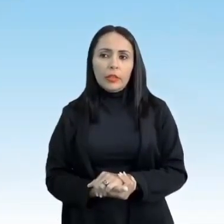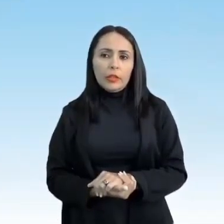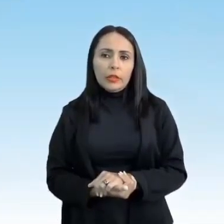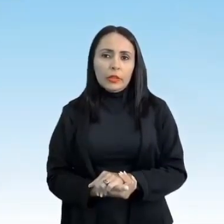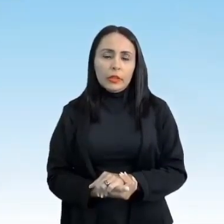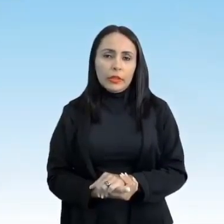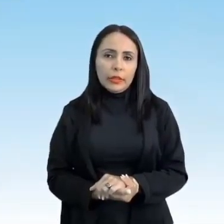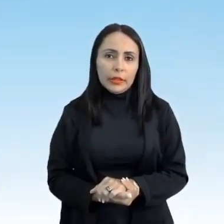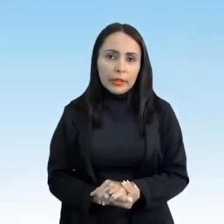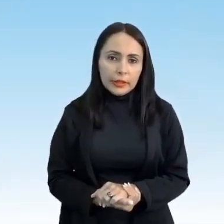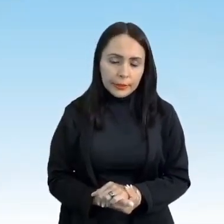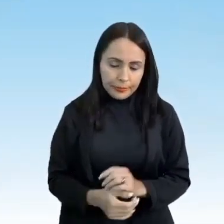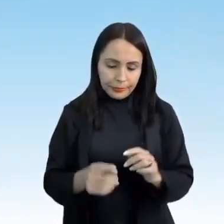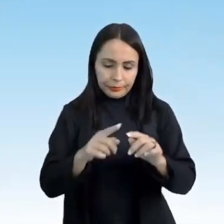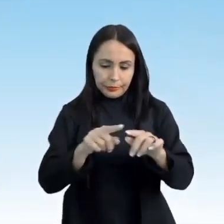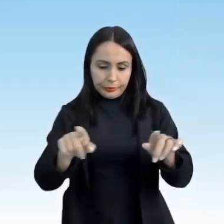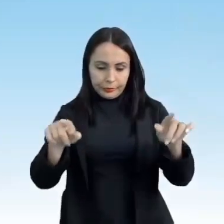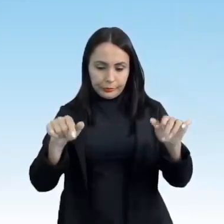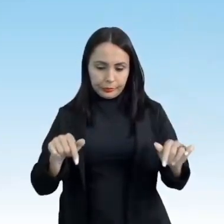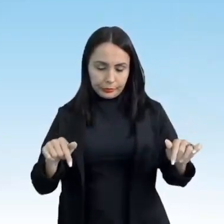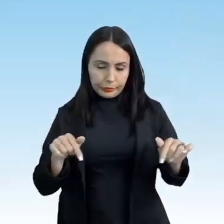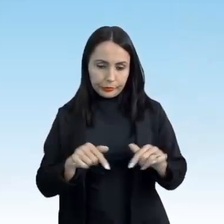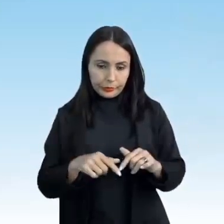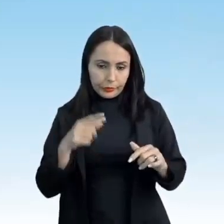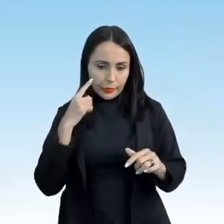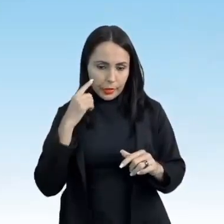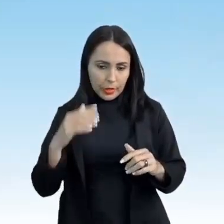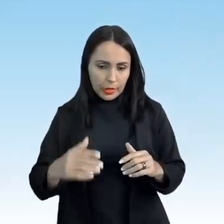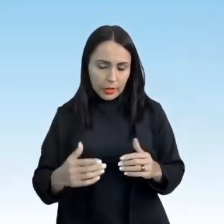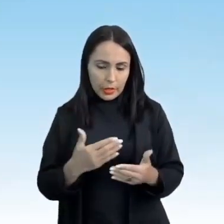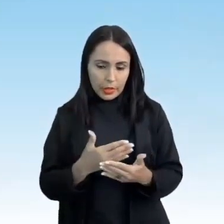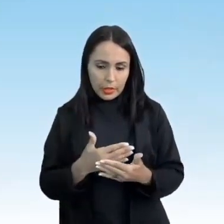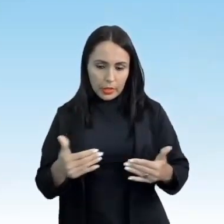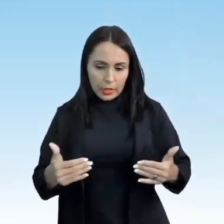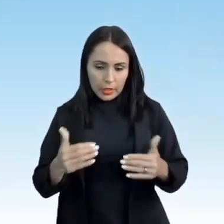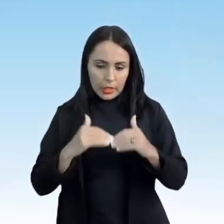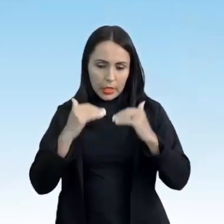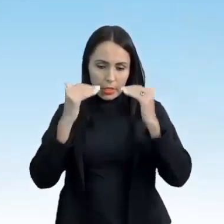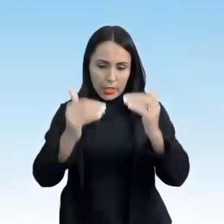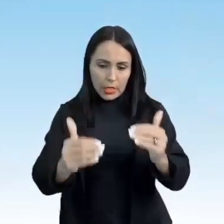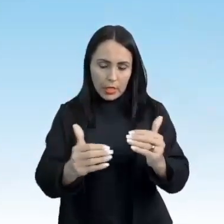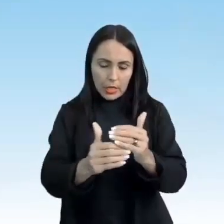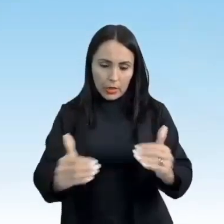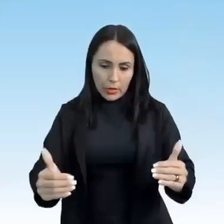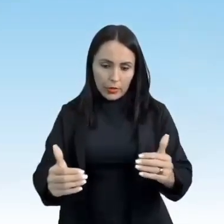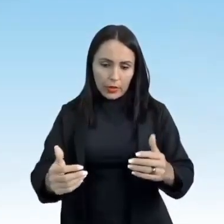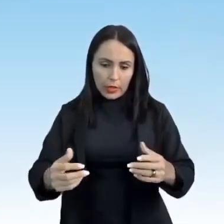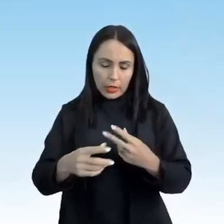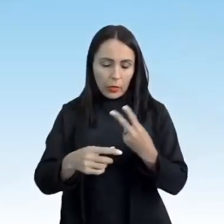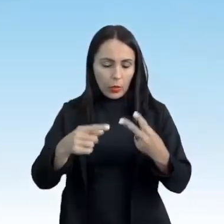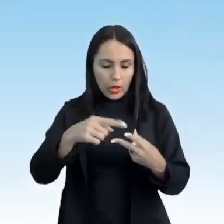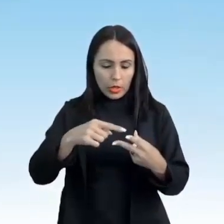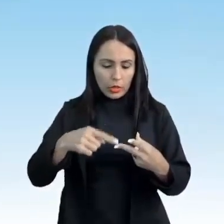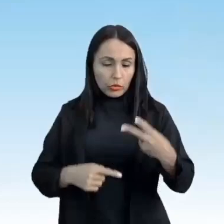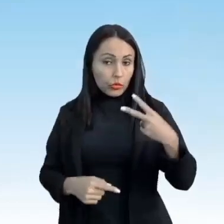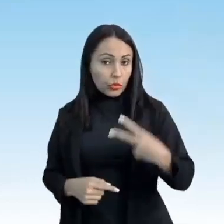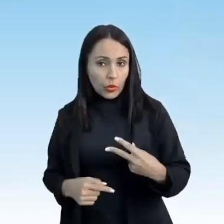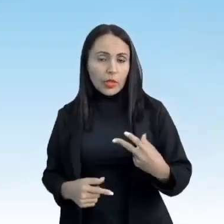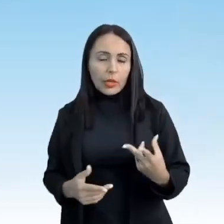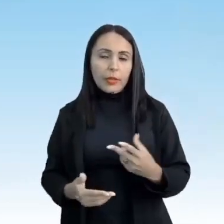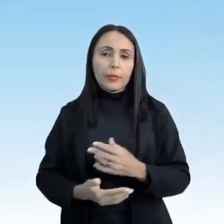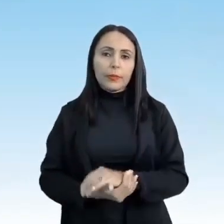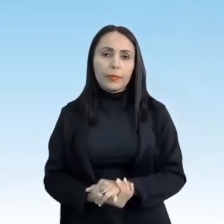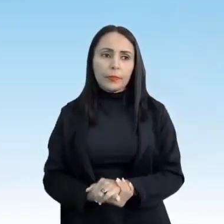uma quadra, um campo quadrado, tem lá a linha de fundo onde a gente vai atacar e tem a nossa linha de fundo onde a gente vai